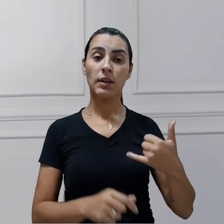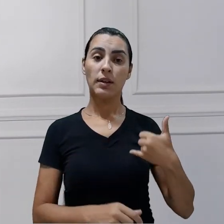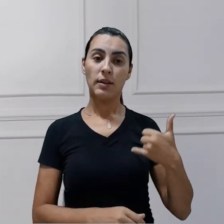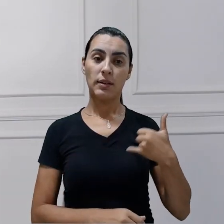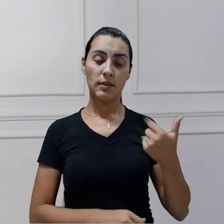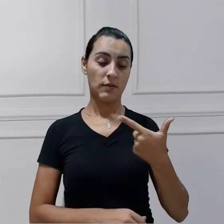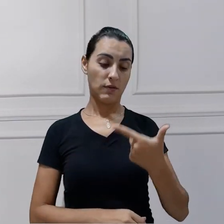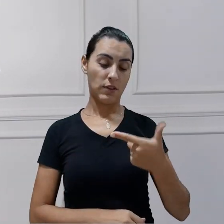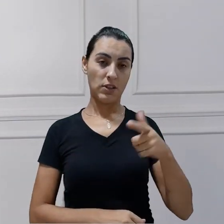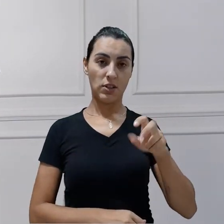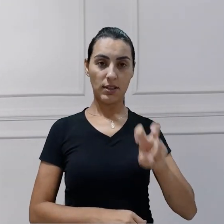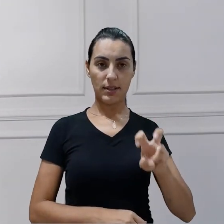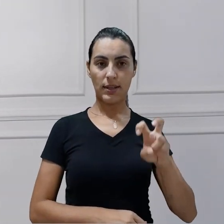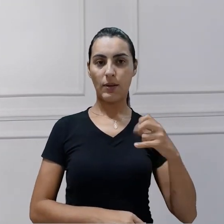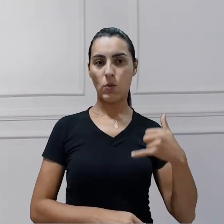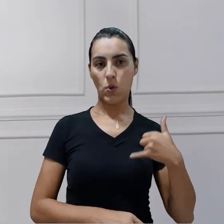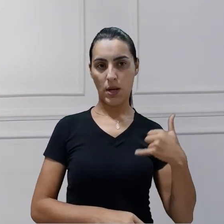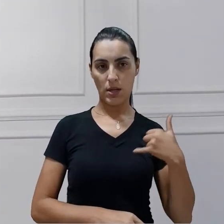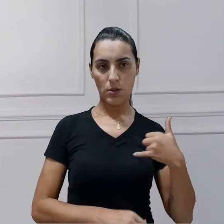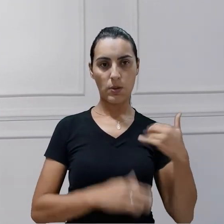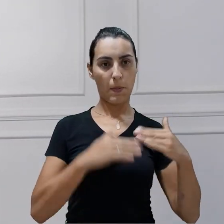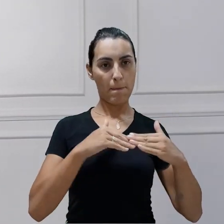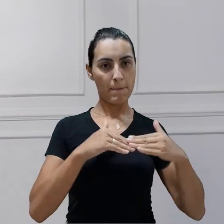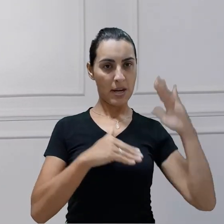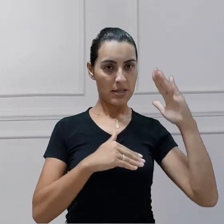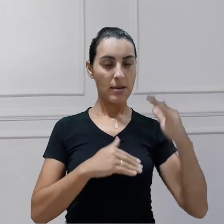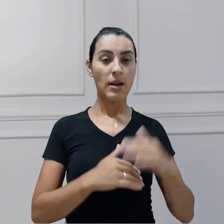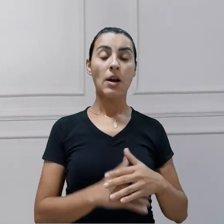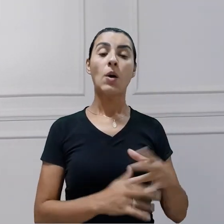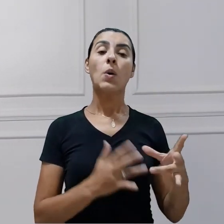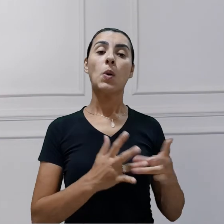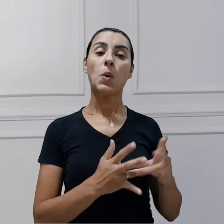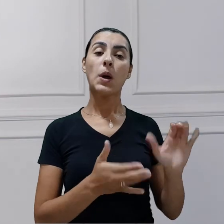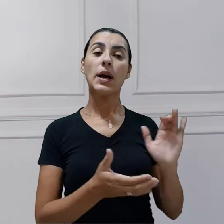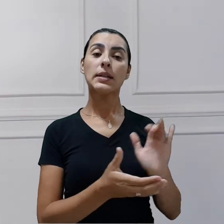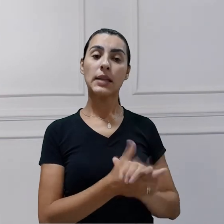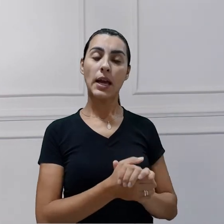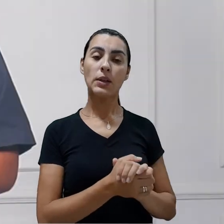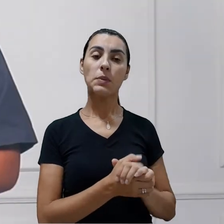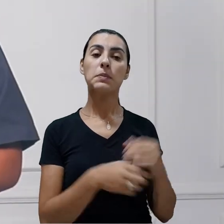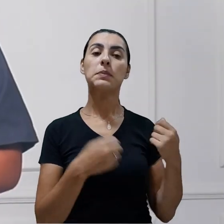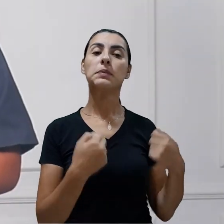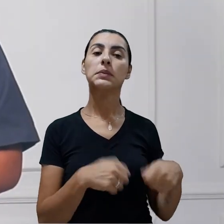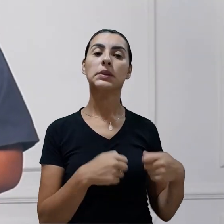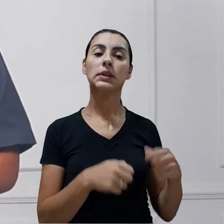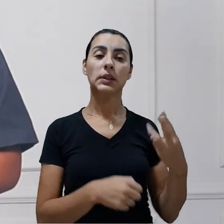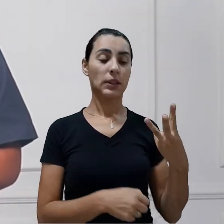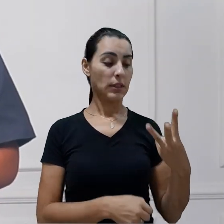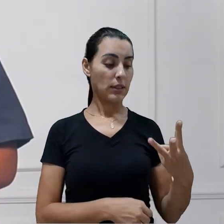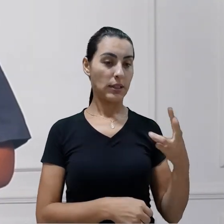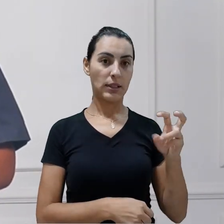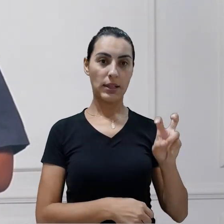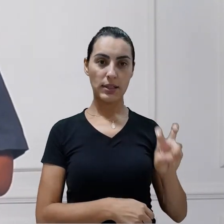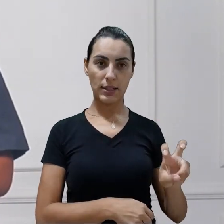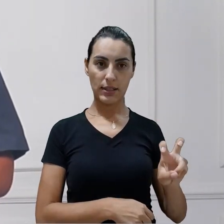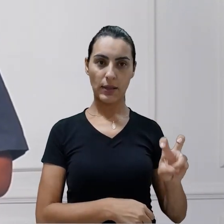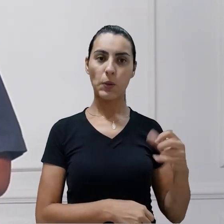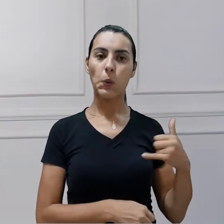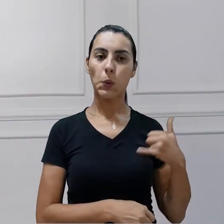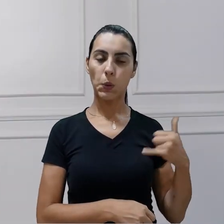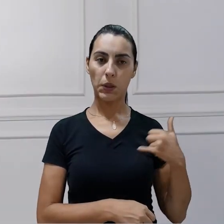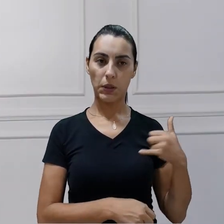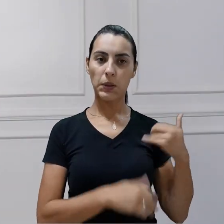anos. Mas para o casado, deve ter no mínimo 35 anos de